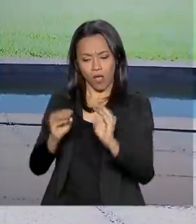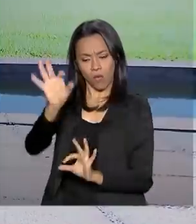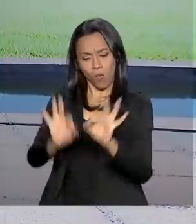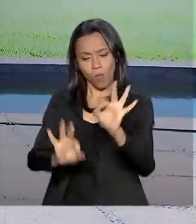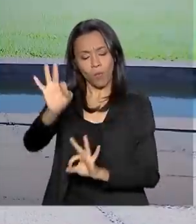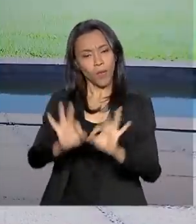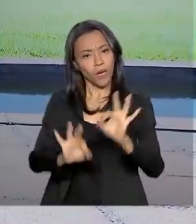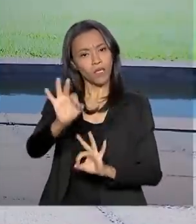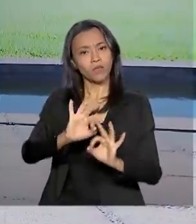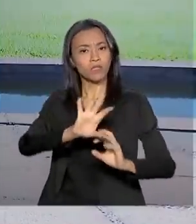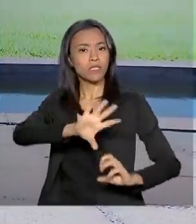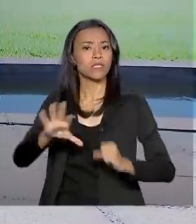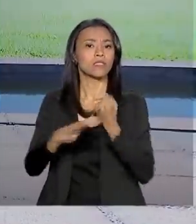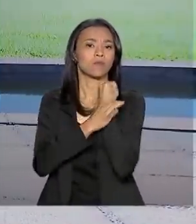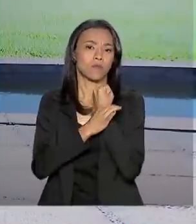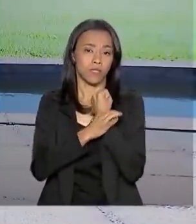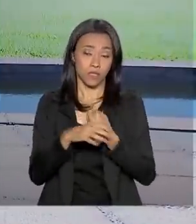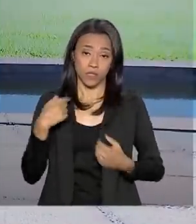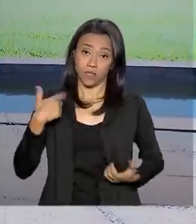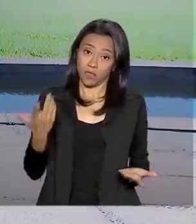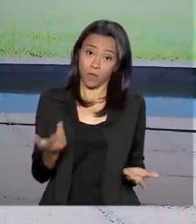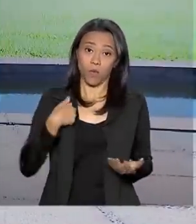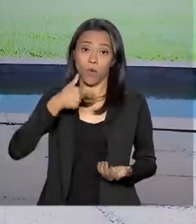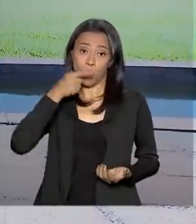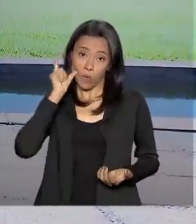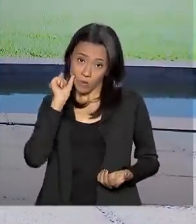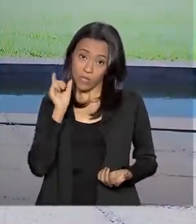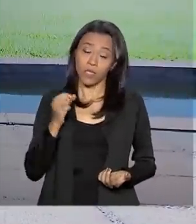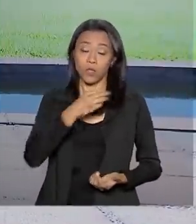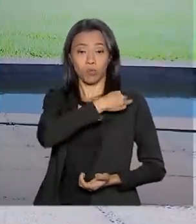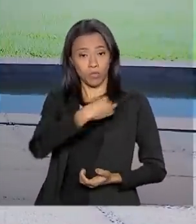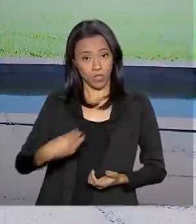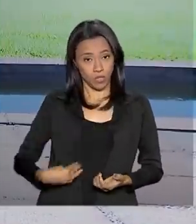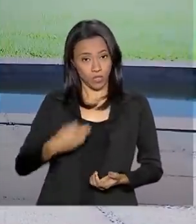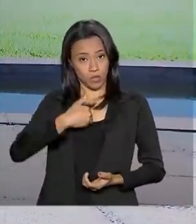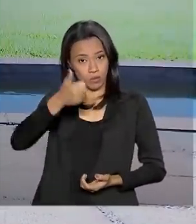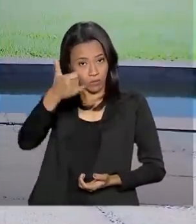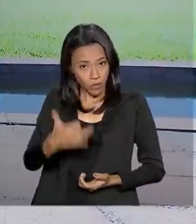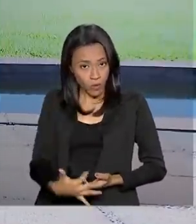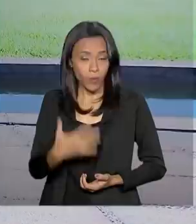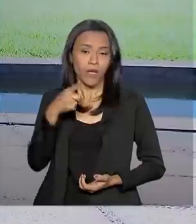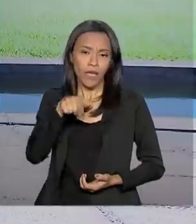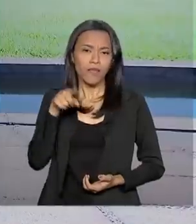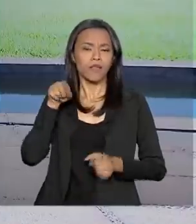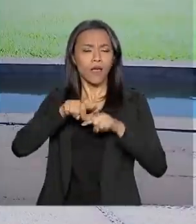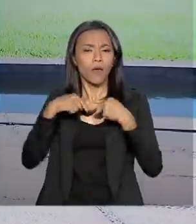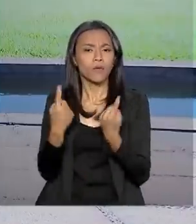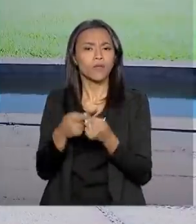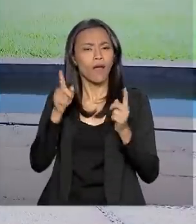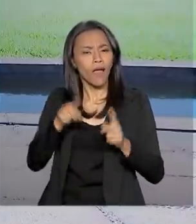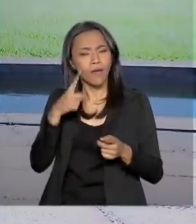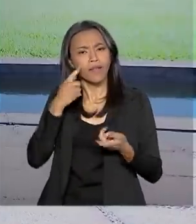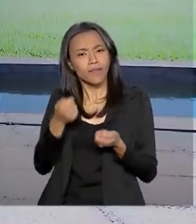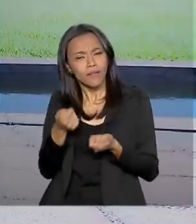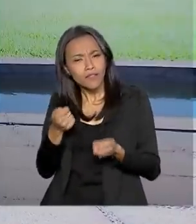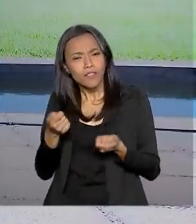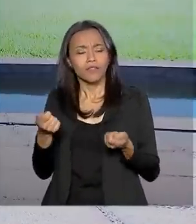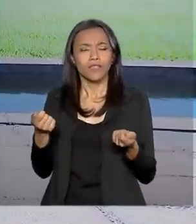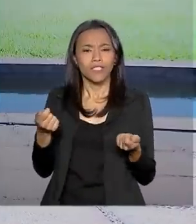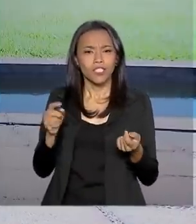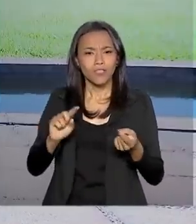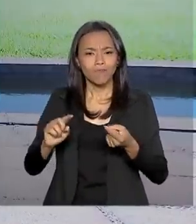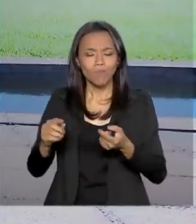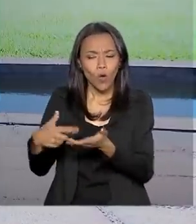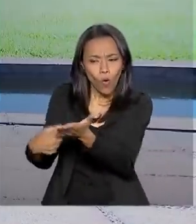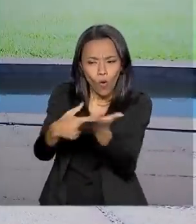pública. Ontem, em uma entrevista, o ministro Dias Toffoli falou que essa reunião é uma tentativa de harmonizar o